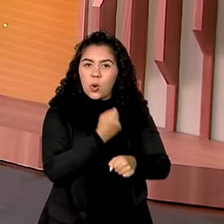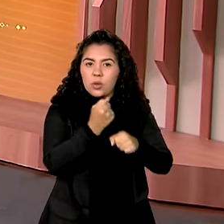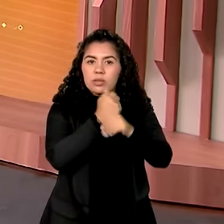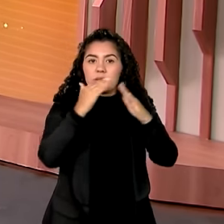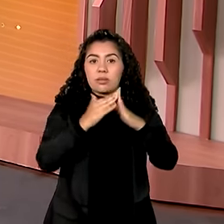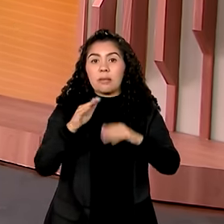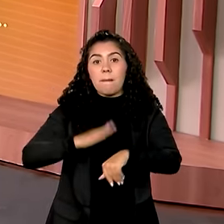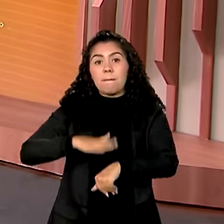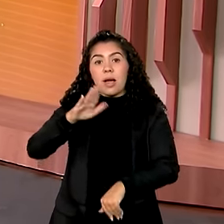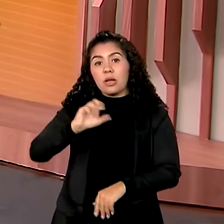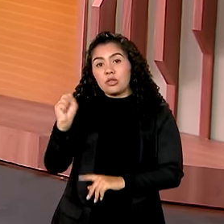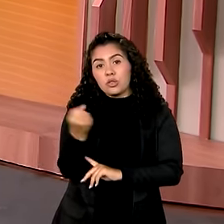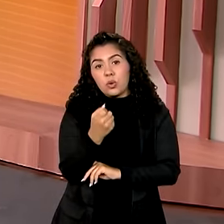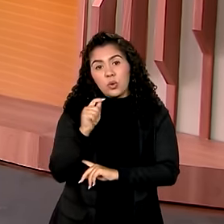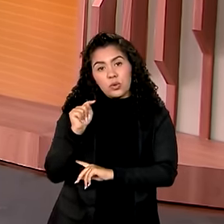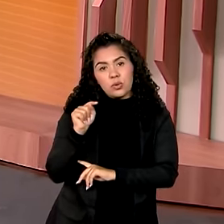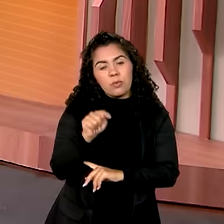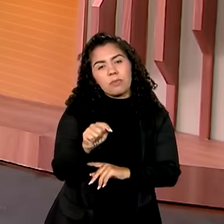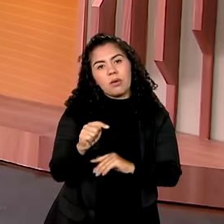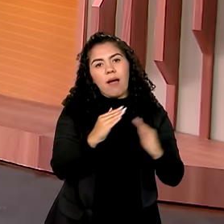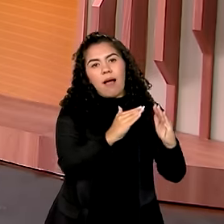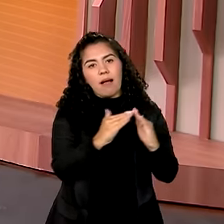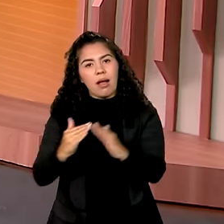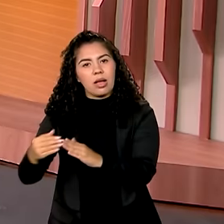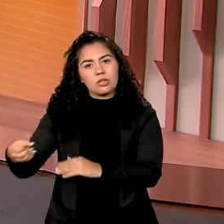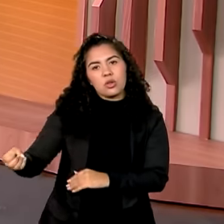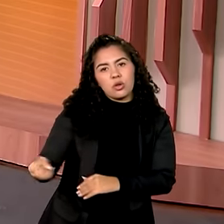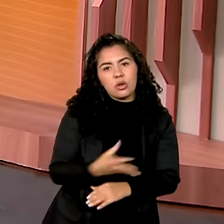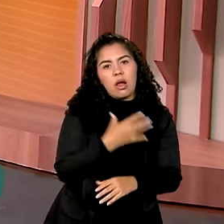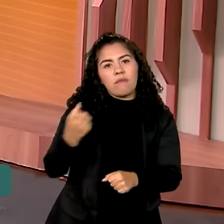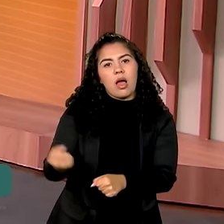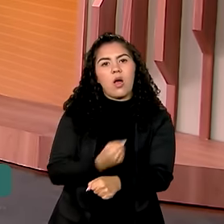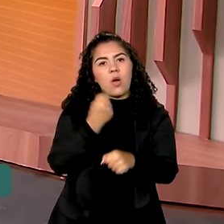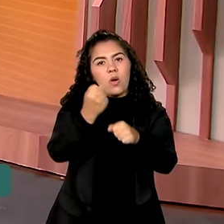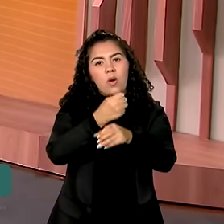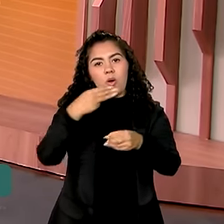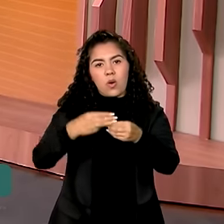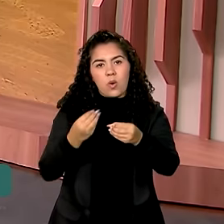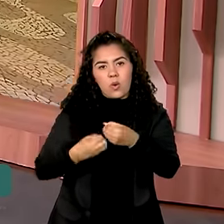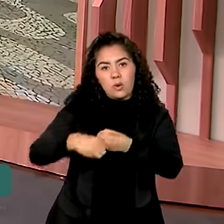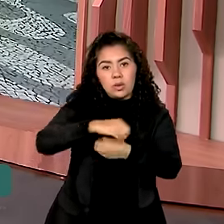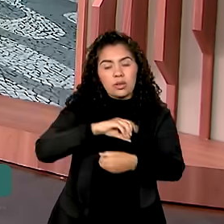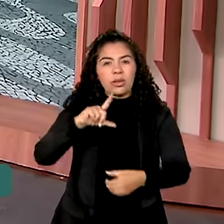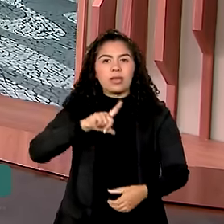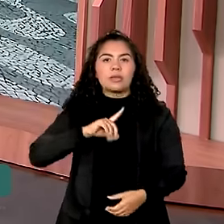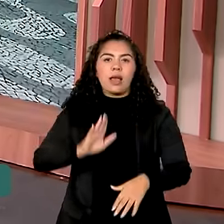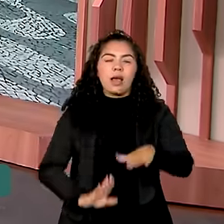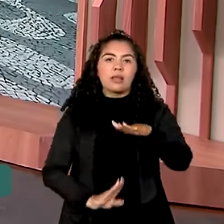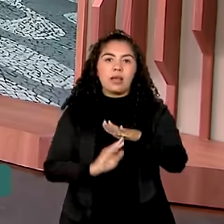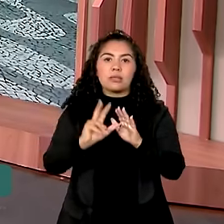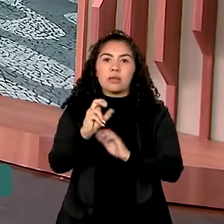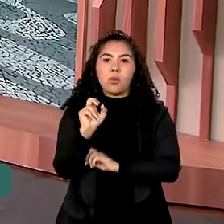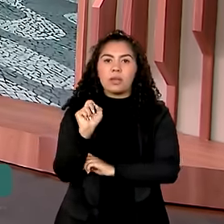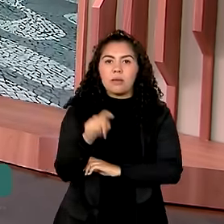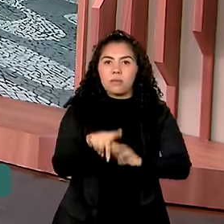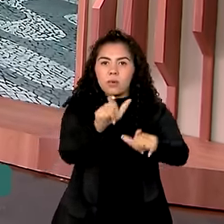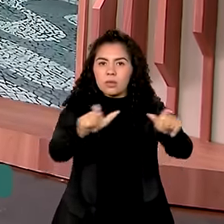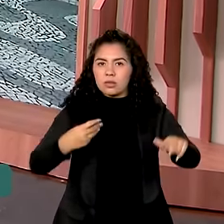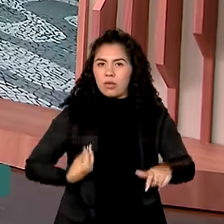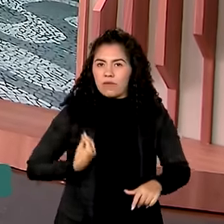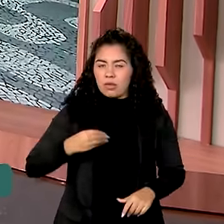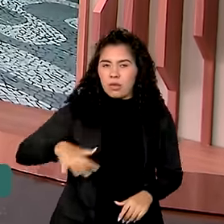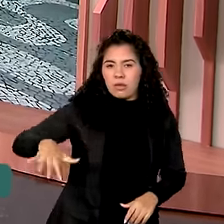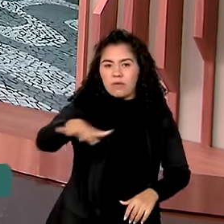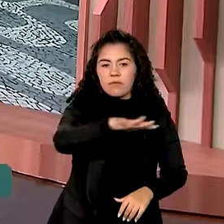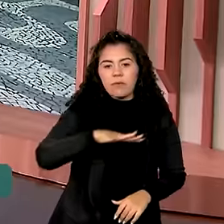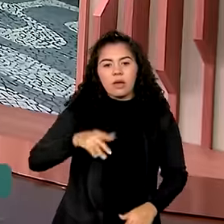8 mil novas moradias serão construídas em municípios com até 50 mil habitantes. Ao vivo do Rio de Janeiro, o Tiago Pimenta tem